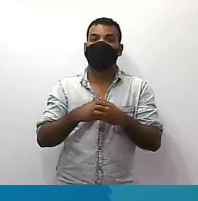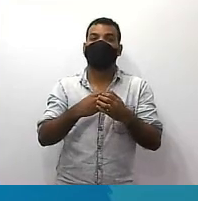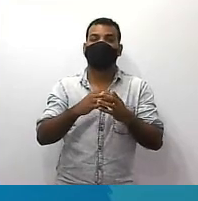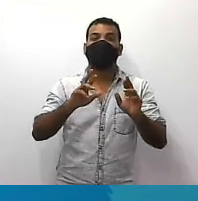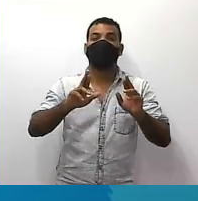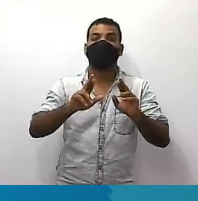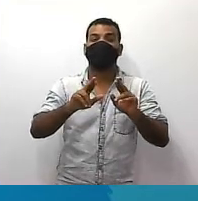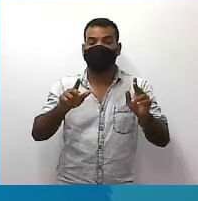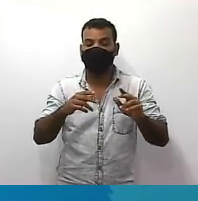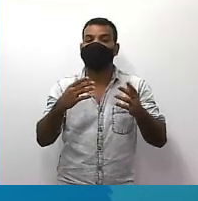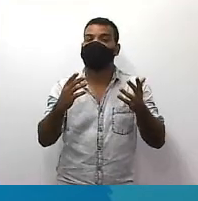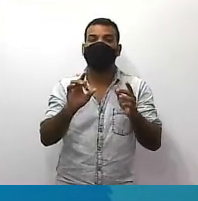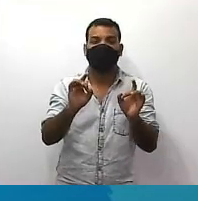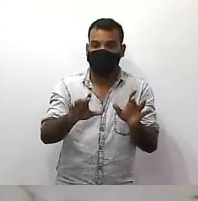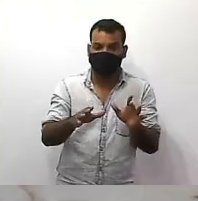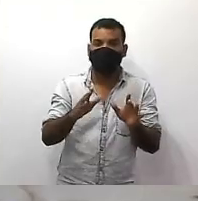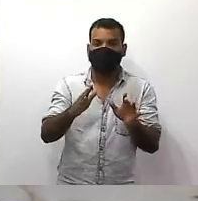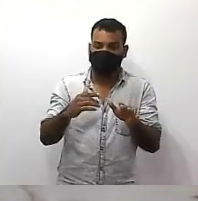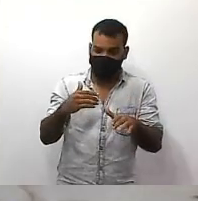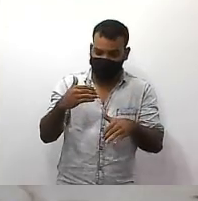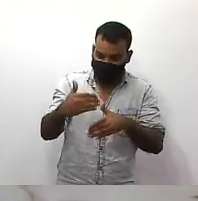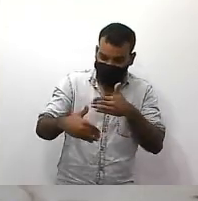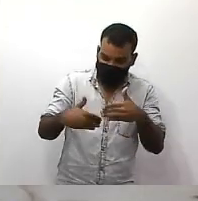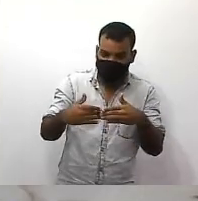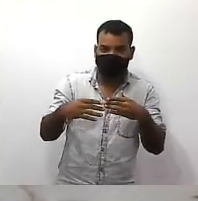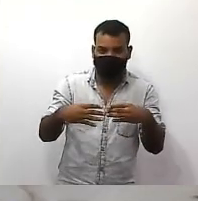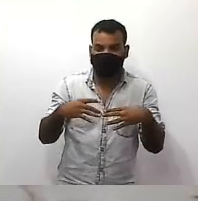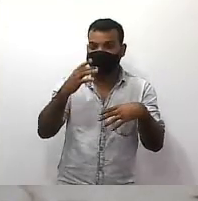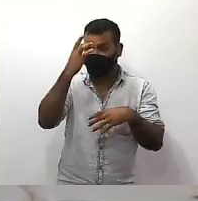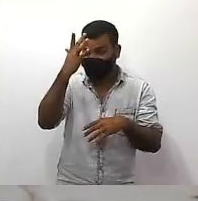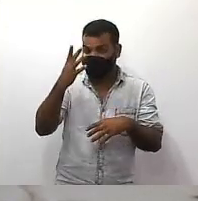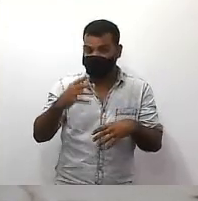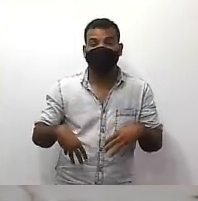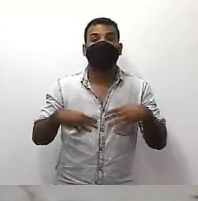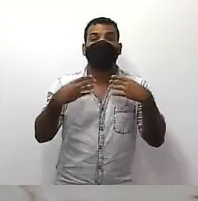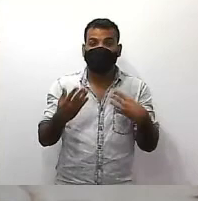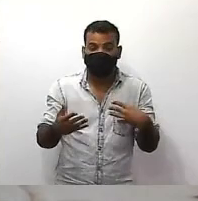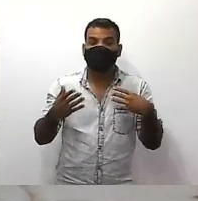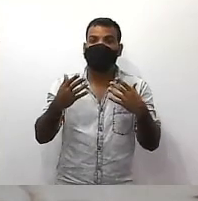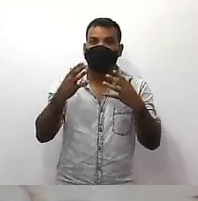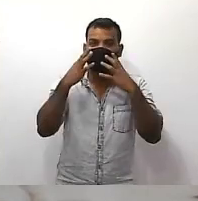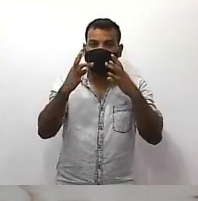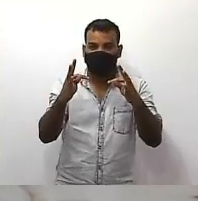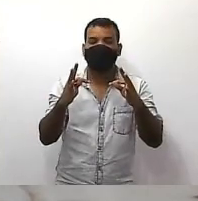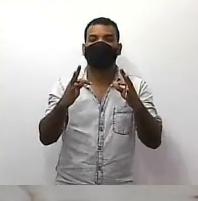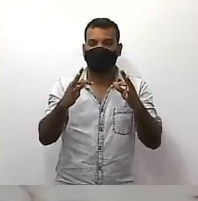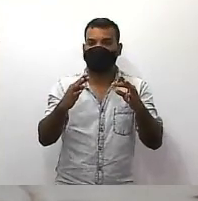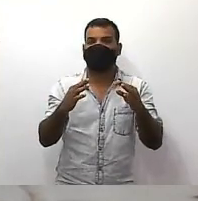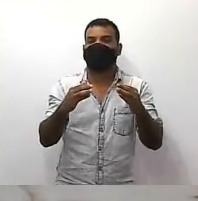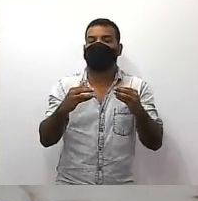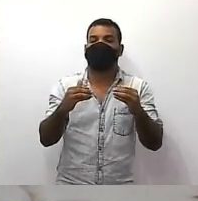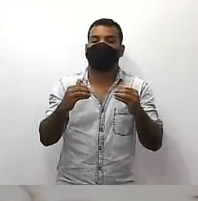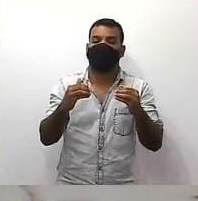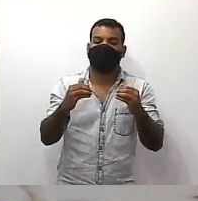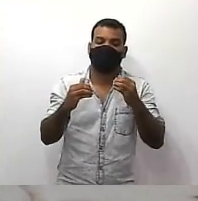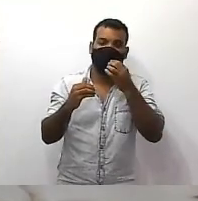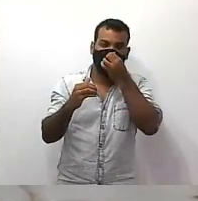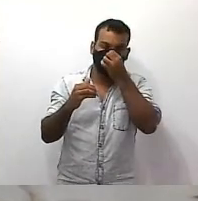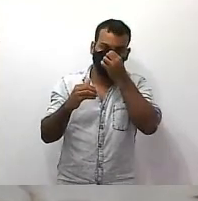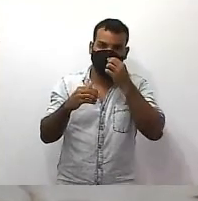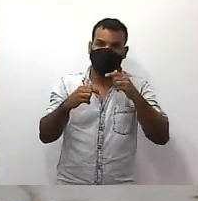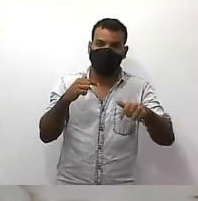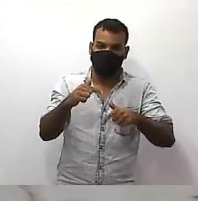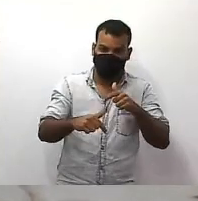diferentes só isso mas trabalhar com fração é muito fácil presta atenção fazendo as resoluções de exercícios